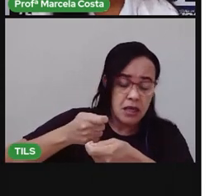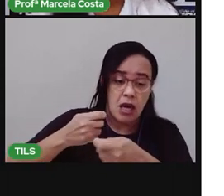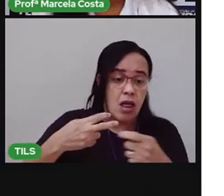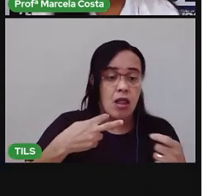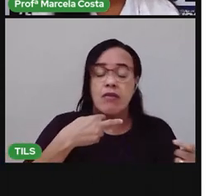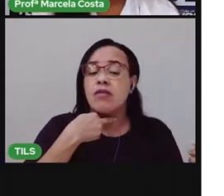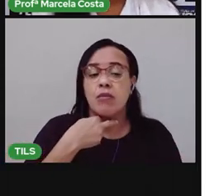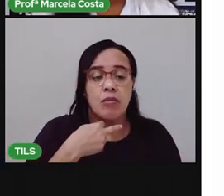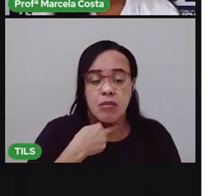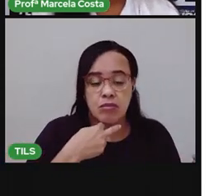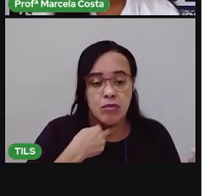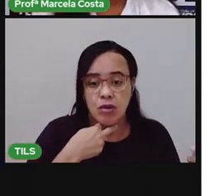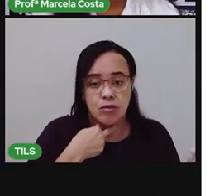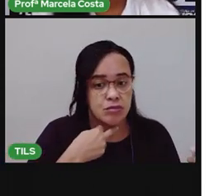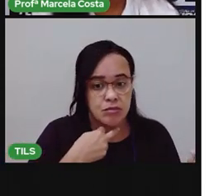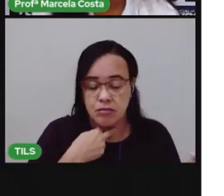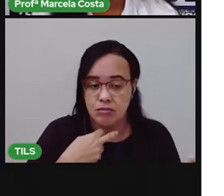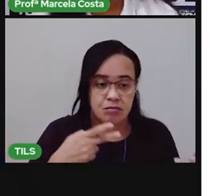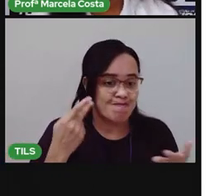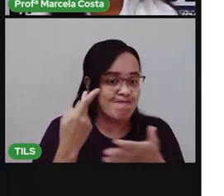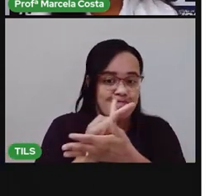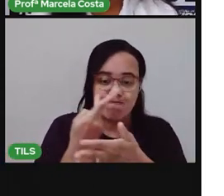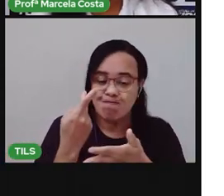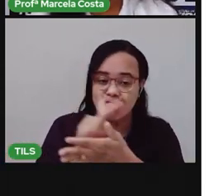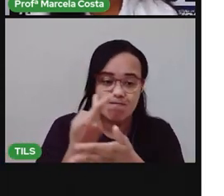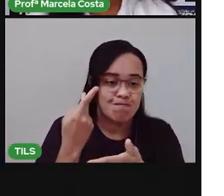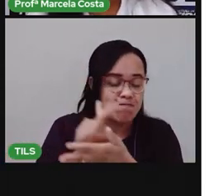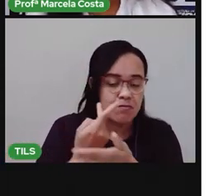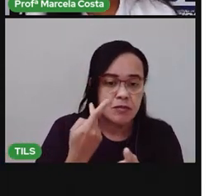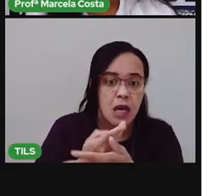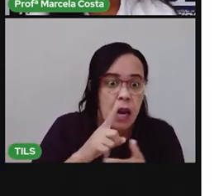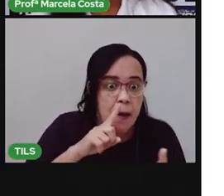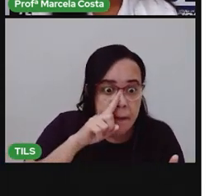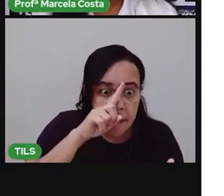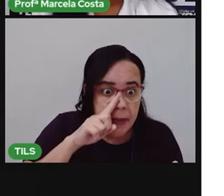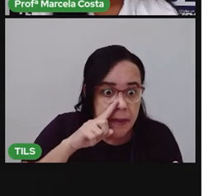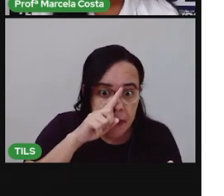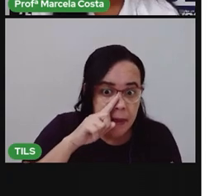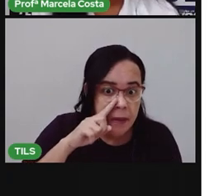Isso apresenta um risco. Para a sua integridade.